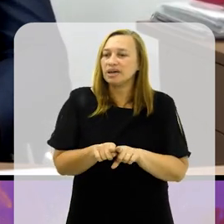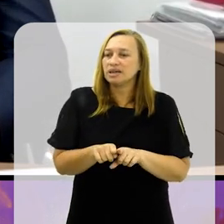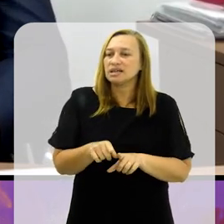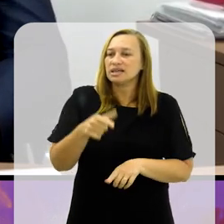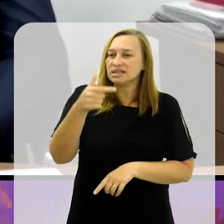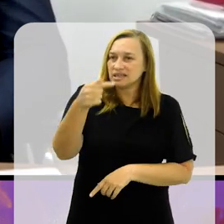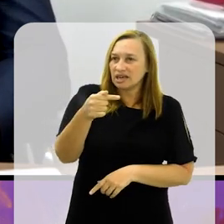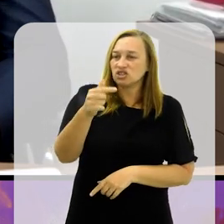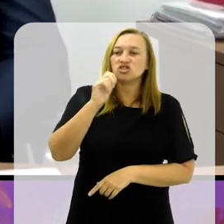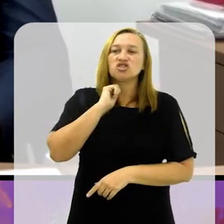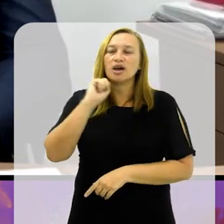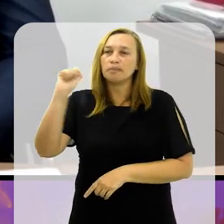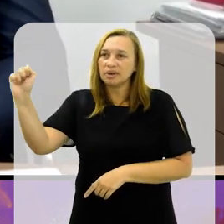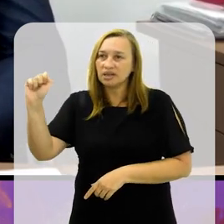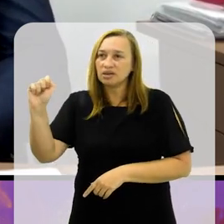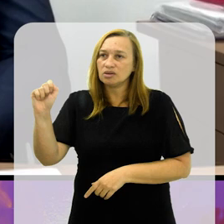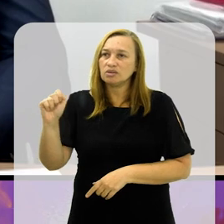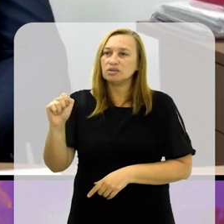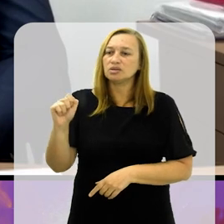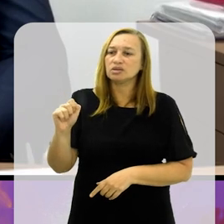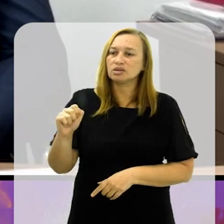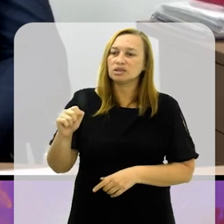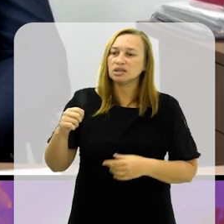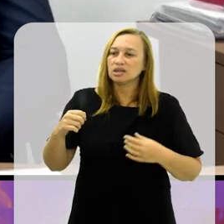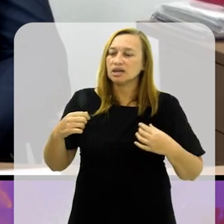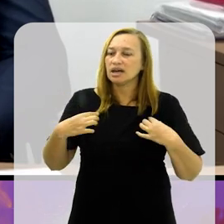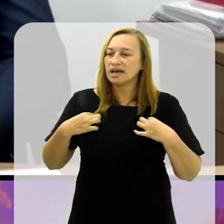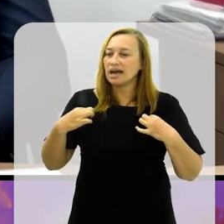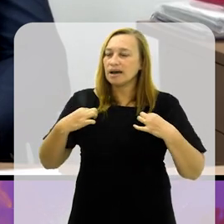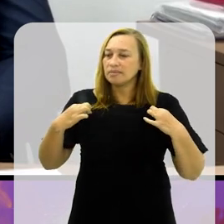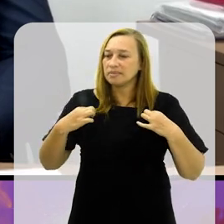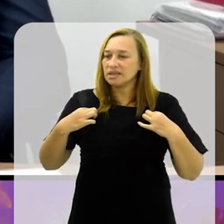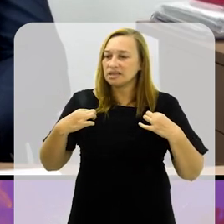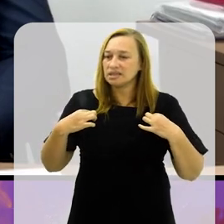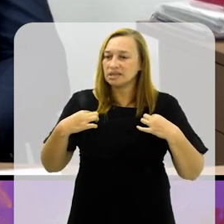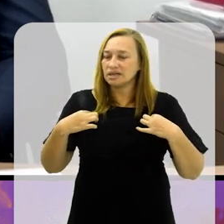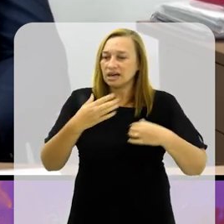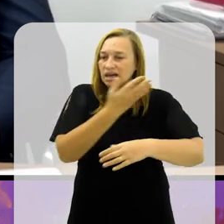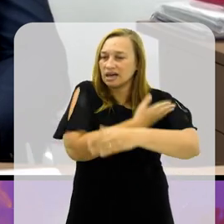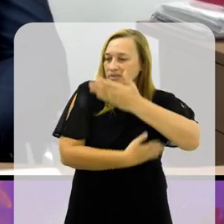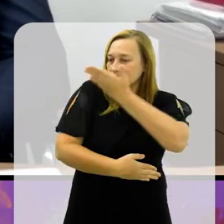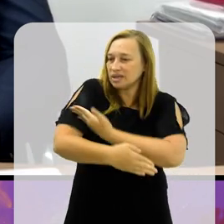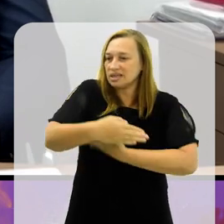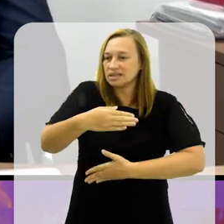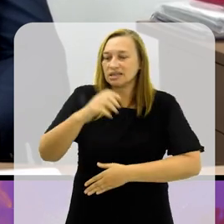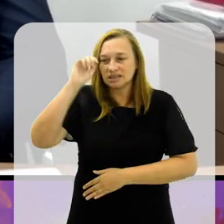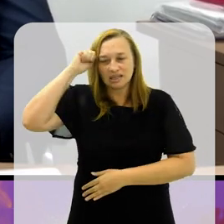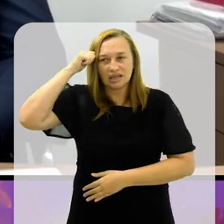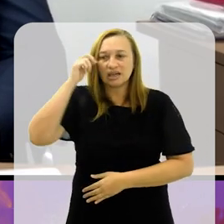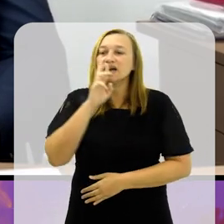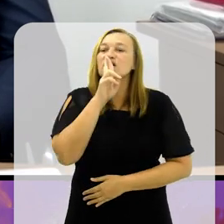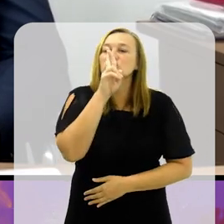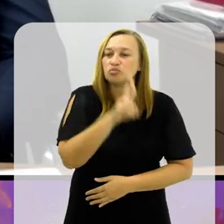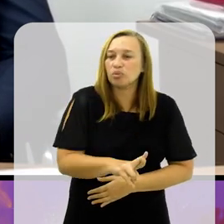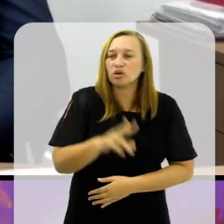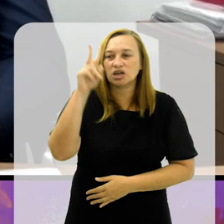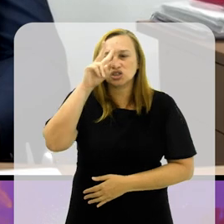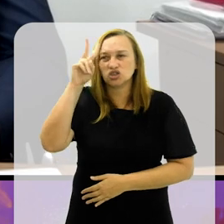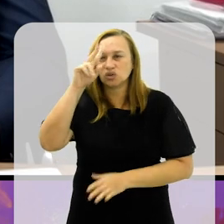7 de abril, que é a data que se comemora os camisas negras ou a resposta histórica,